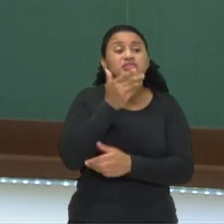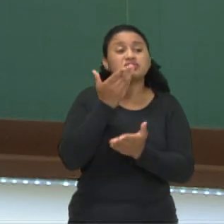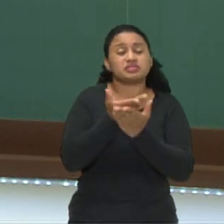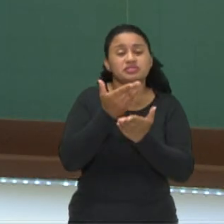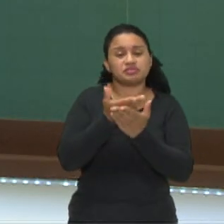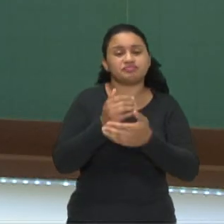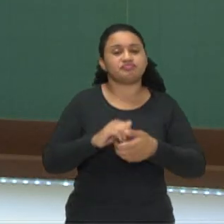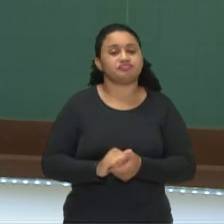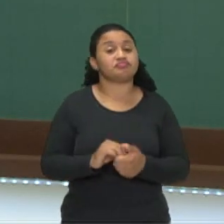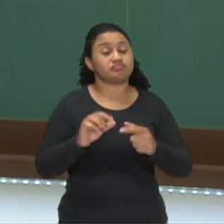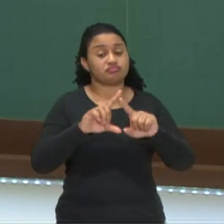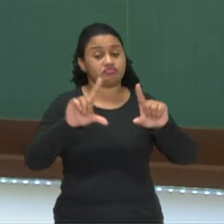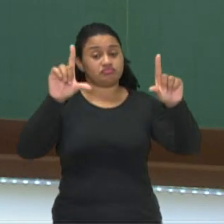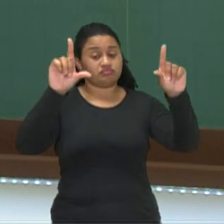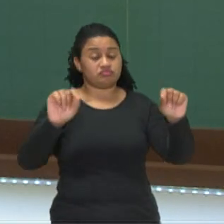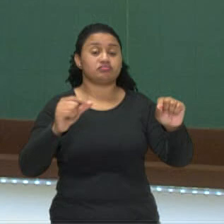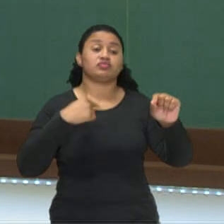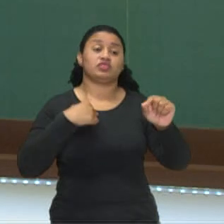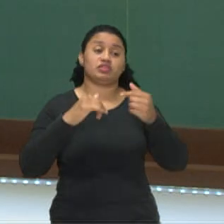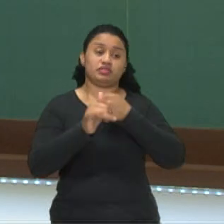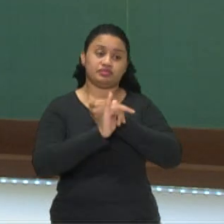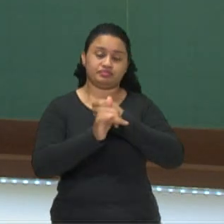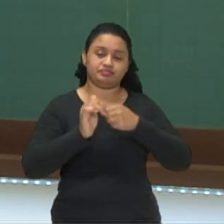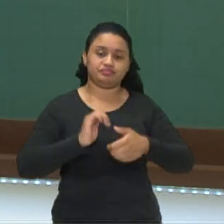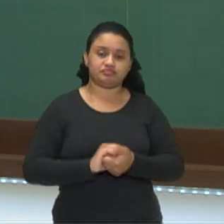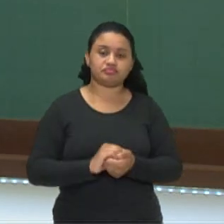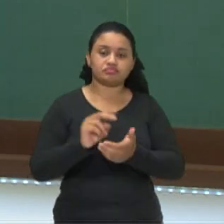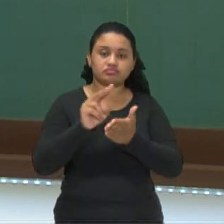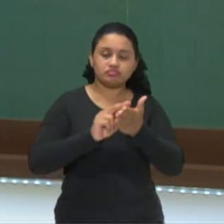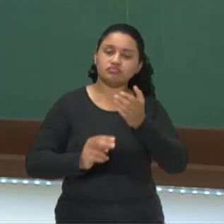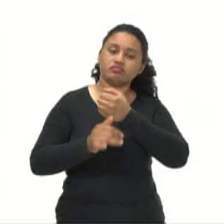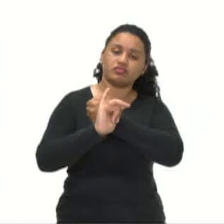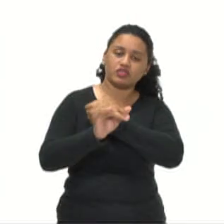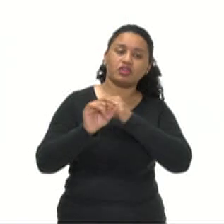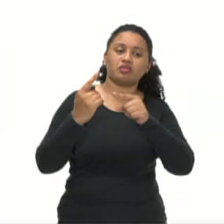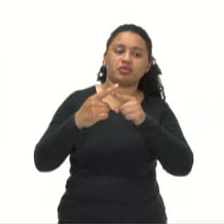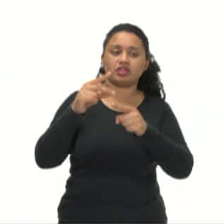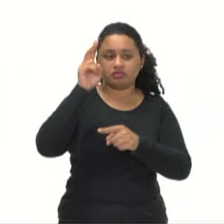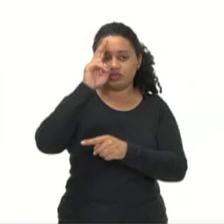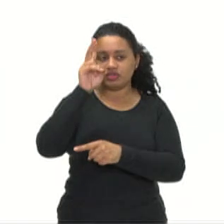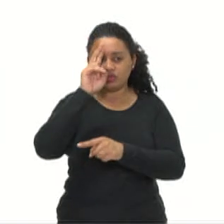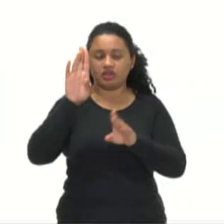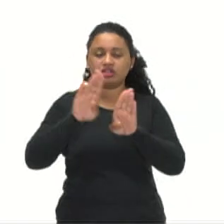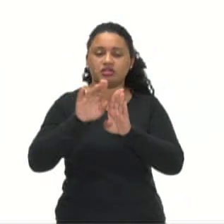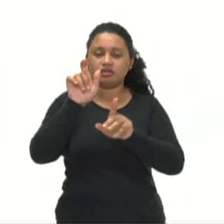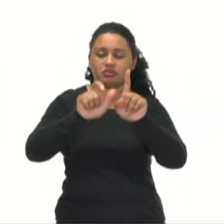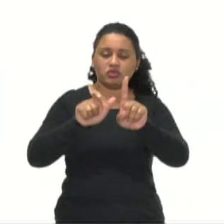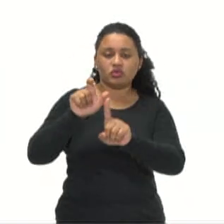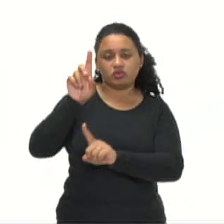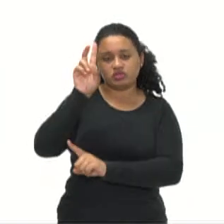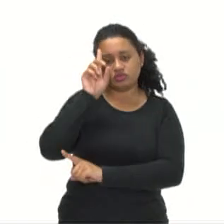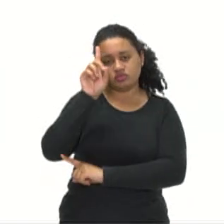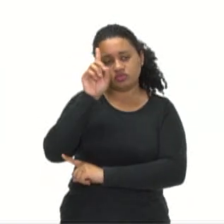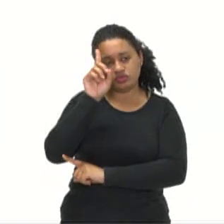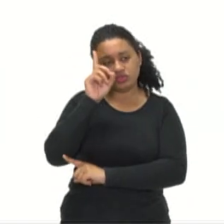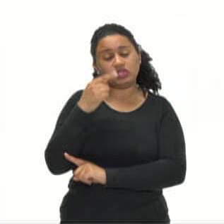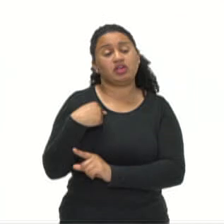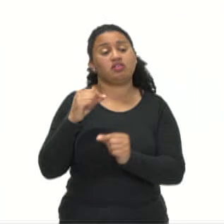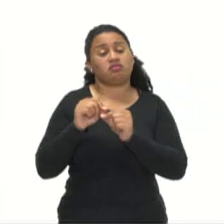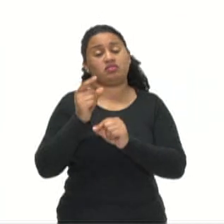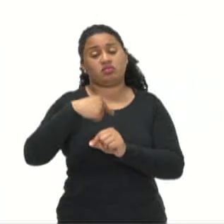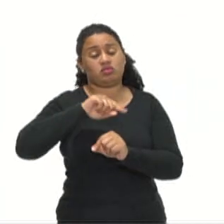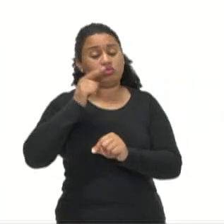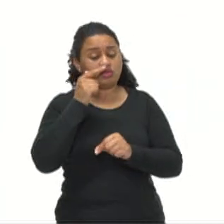aqui um fragmento, né? A leitura de crônicas, por se tratar de histórias e personagens do cotidiano, permite que nos